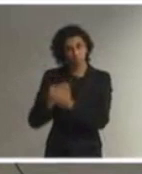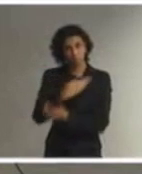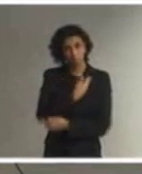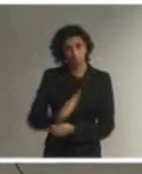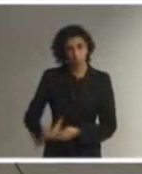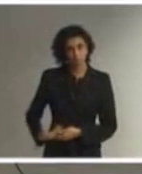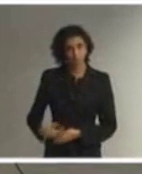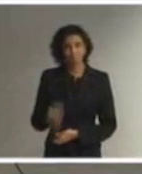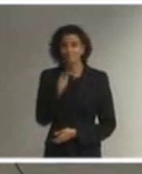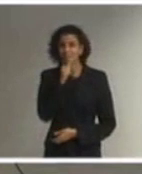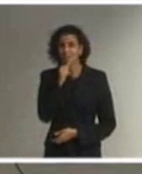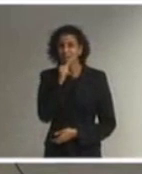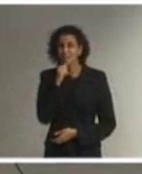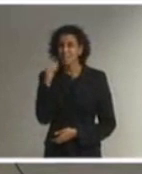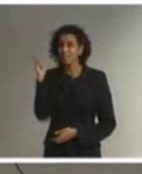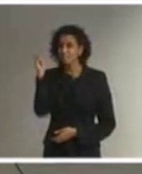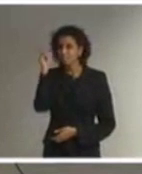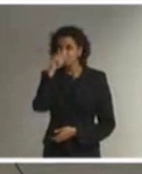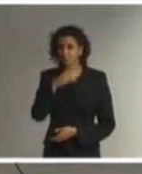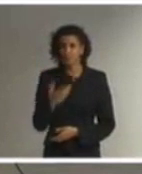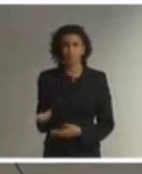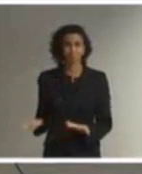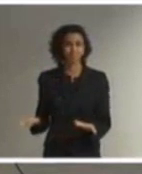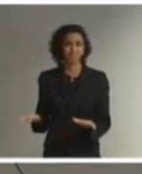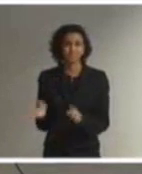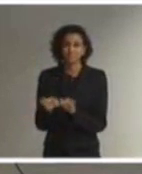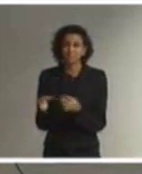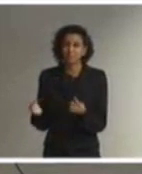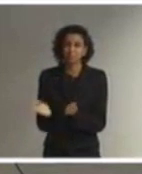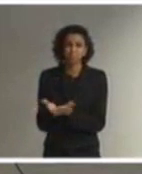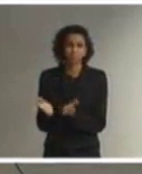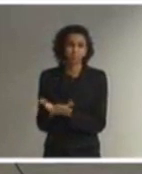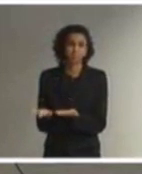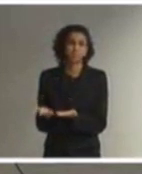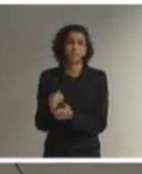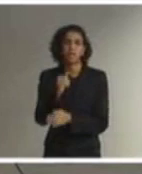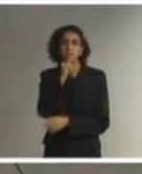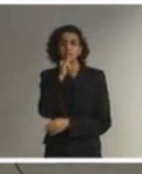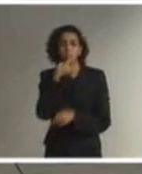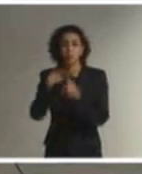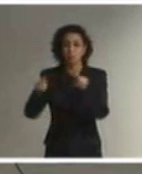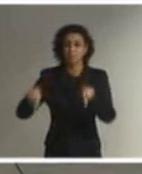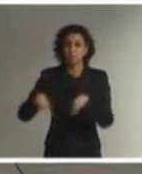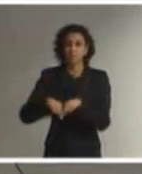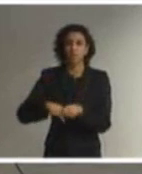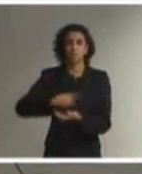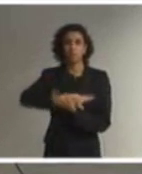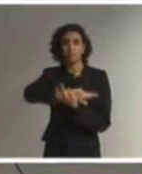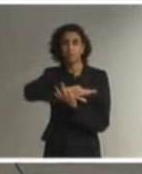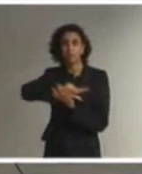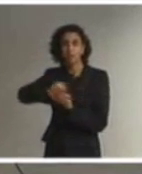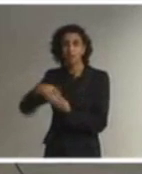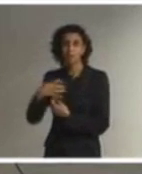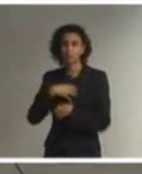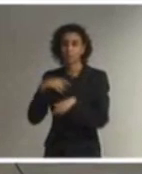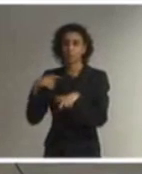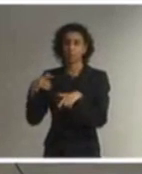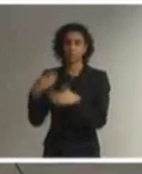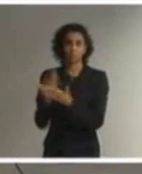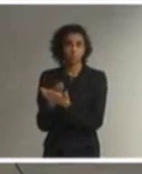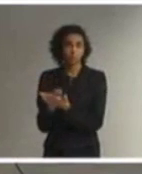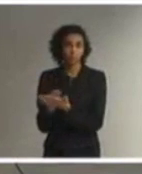carente em alguns serviços fundamentais, como a existência de salas multifuncionais, a